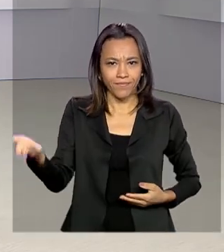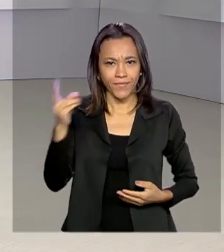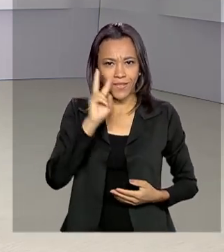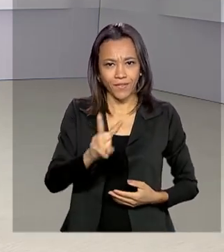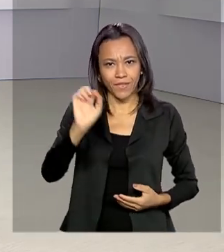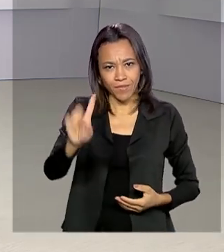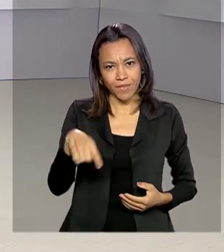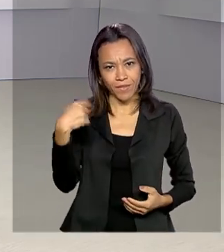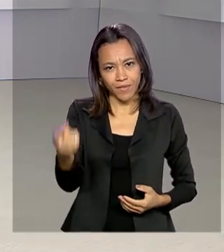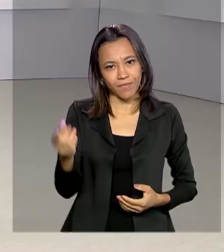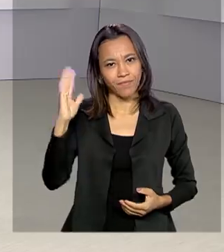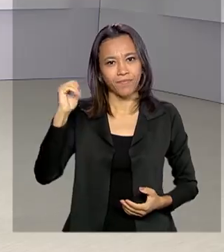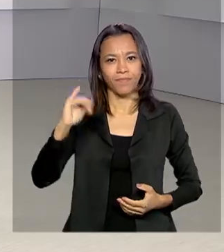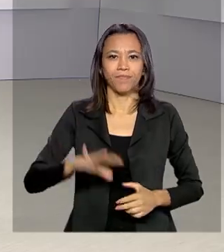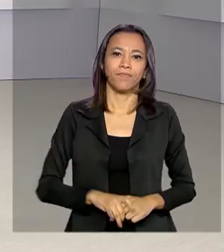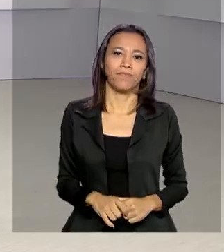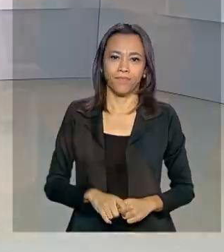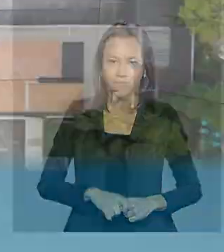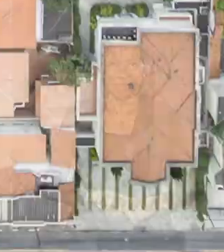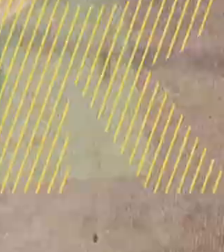vemos na próxima edição. Até lá!